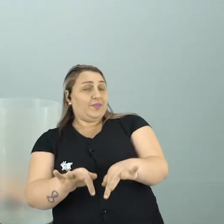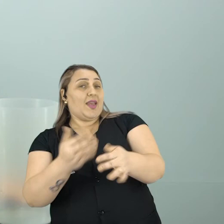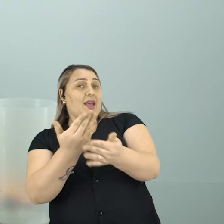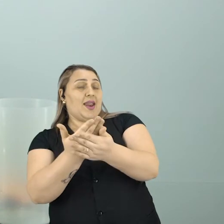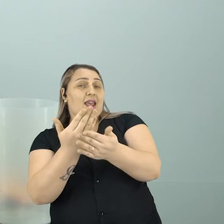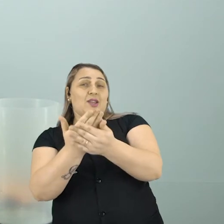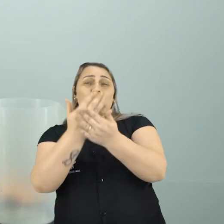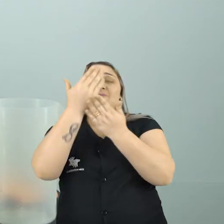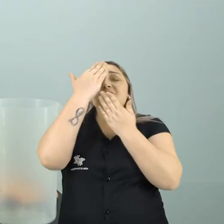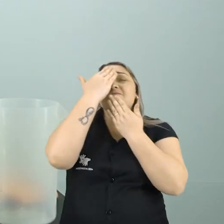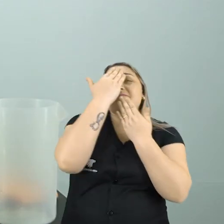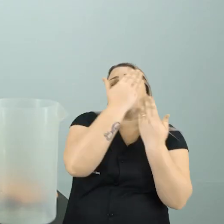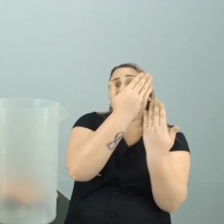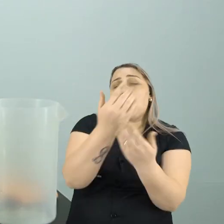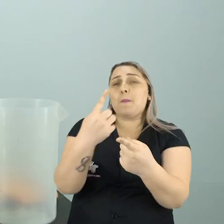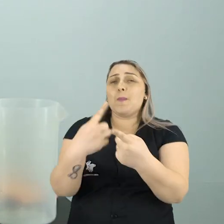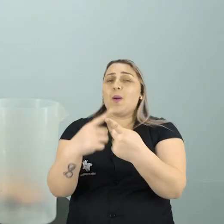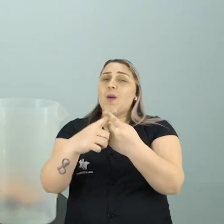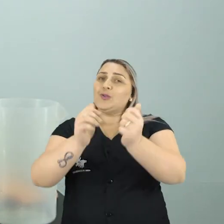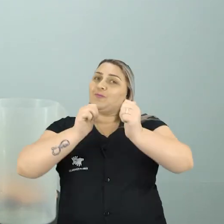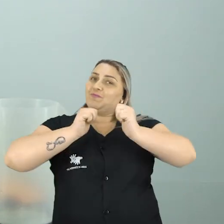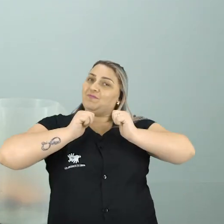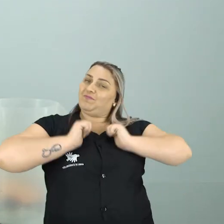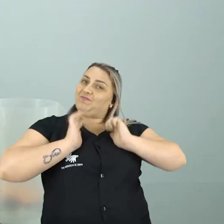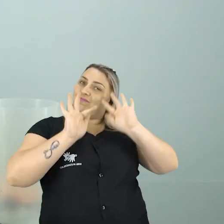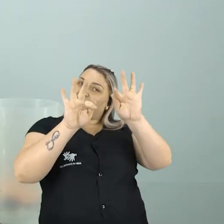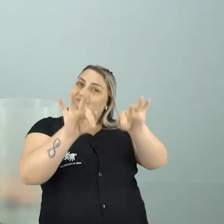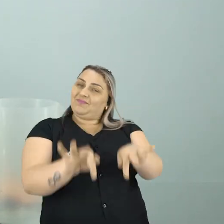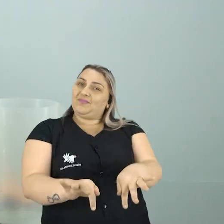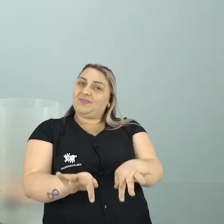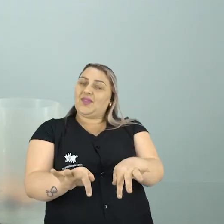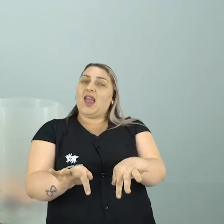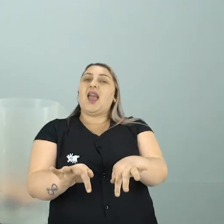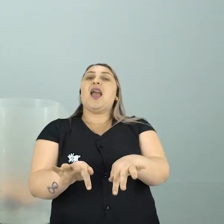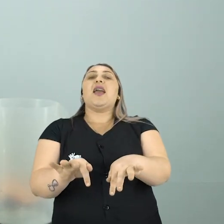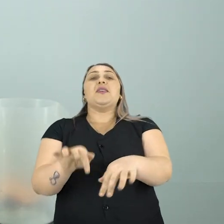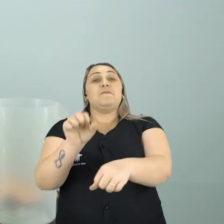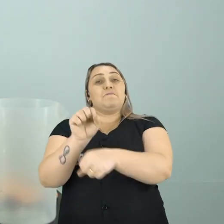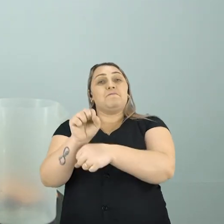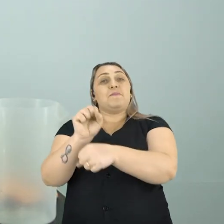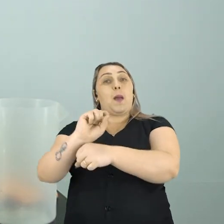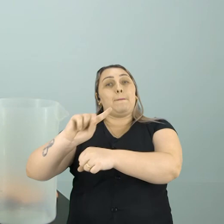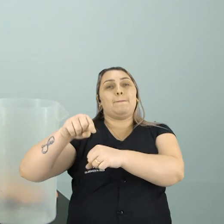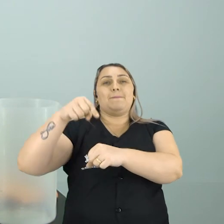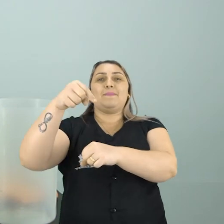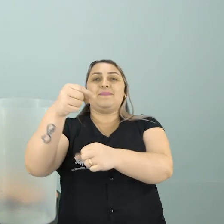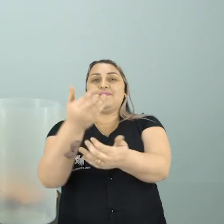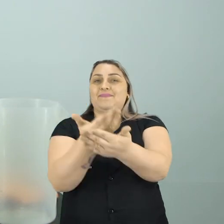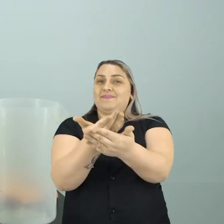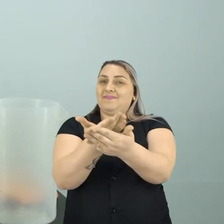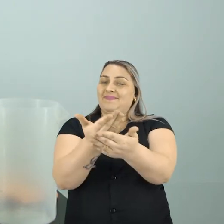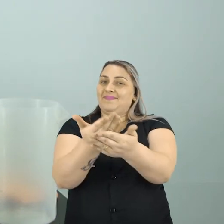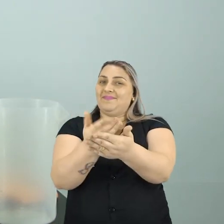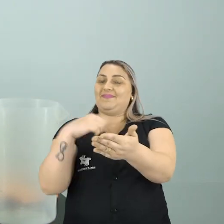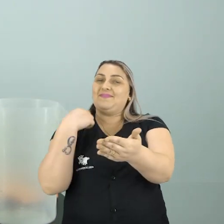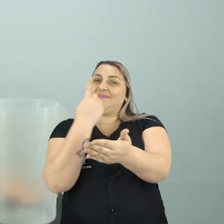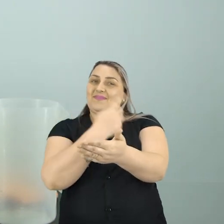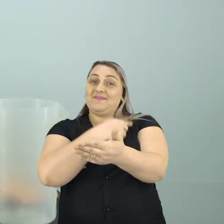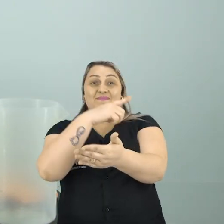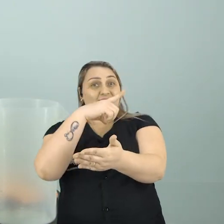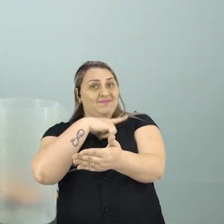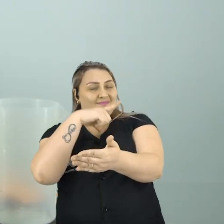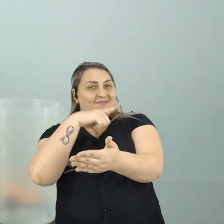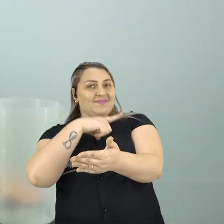Te agradeço Porque você ficou Até o final Comigo Conto com você Para a nossa Próxima aula Que nós vamos